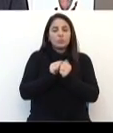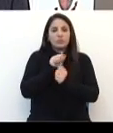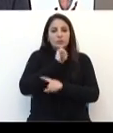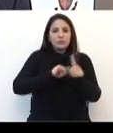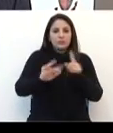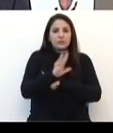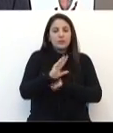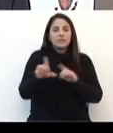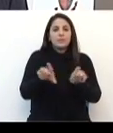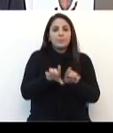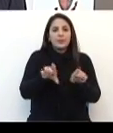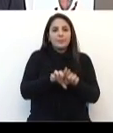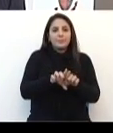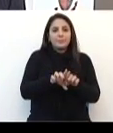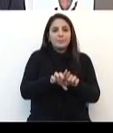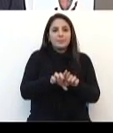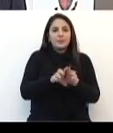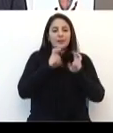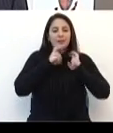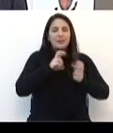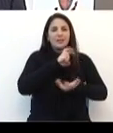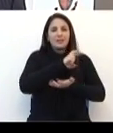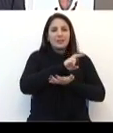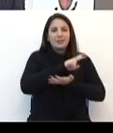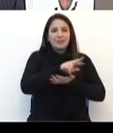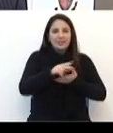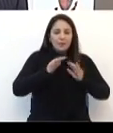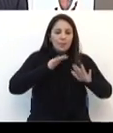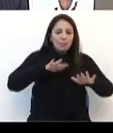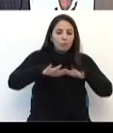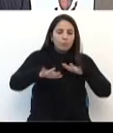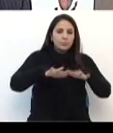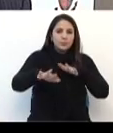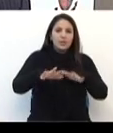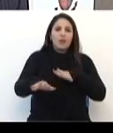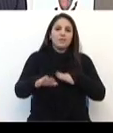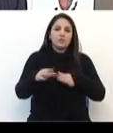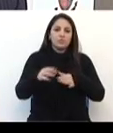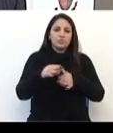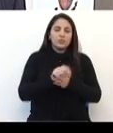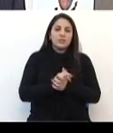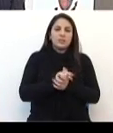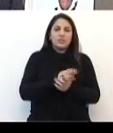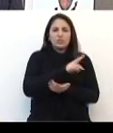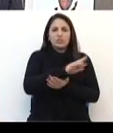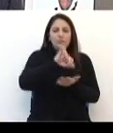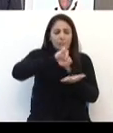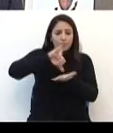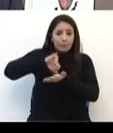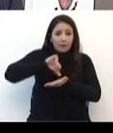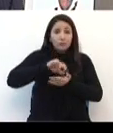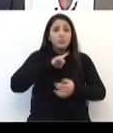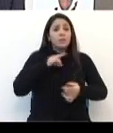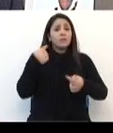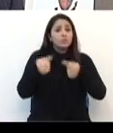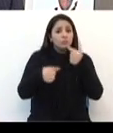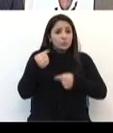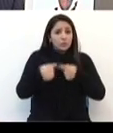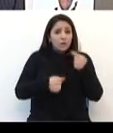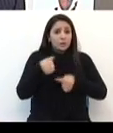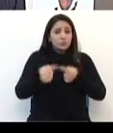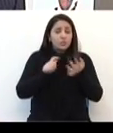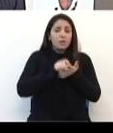o plano de mobilidade urbana, a recuperação destes diversos parques que nós temos, ele foi objeto de debate,